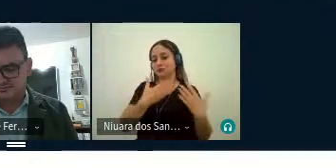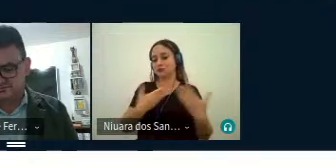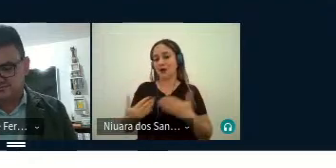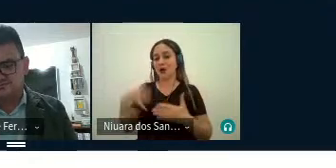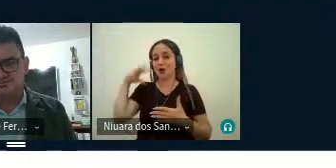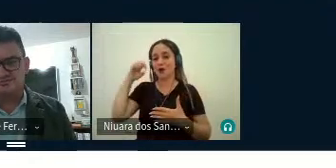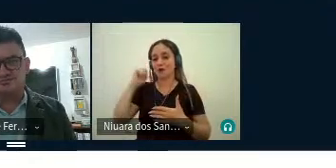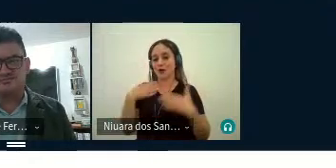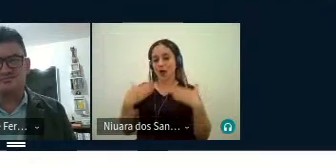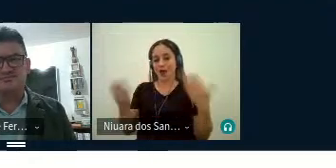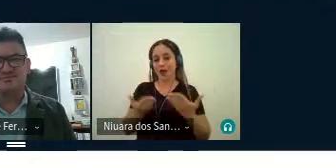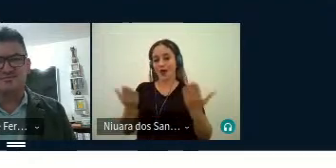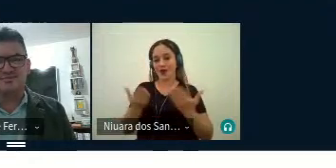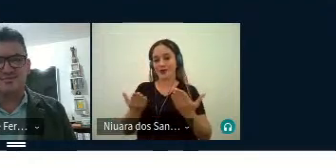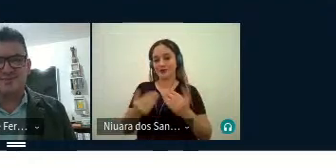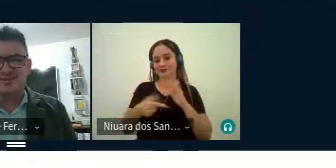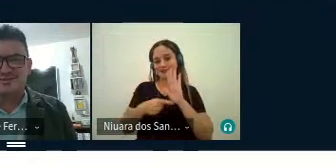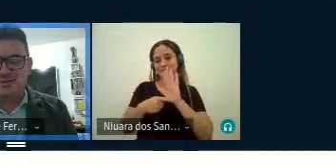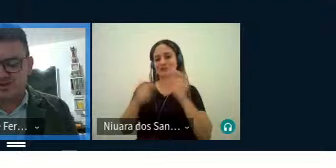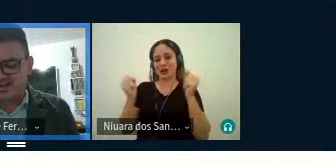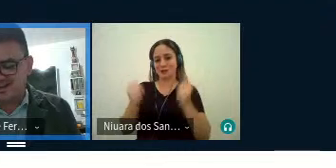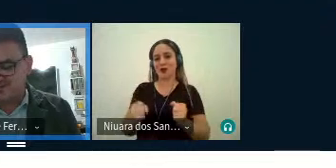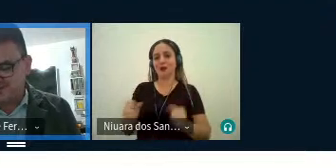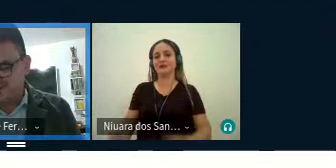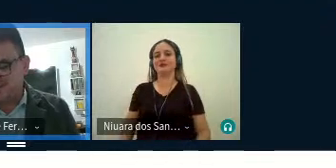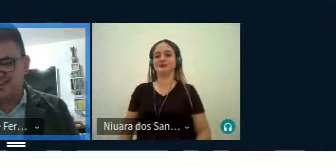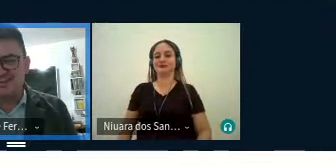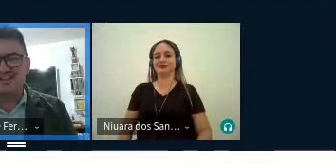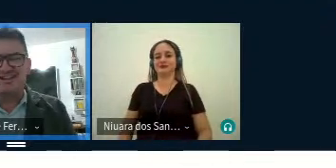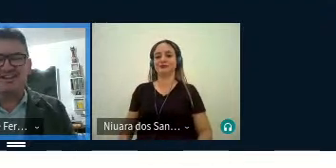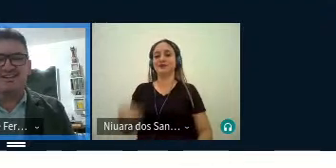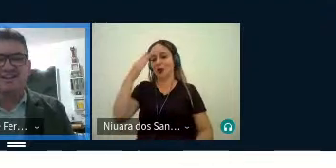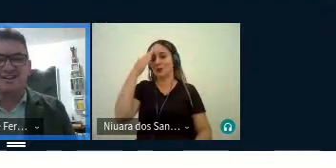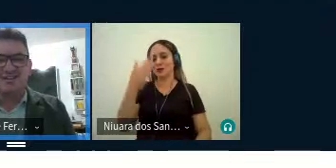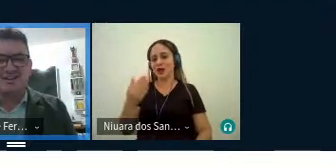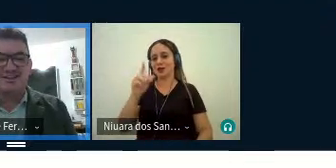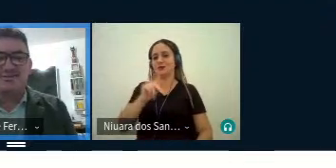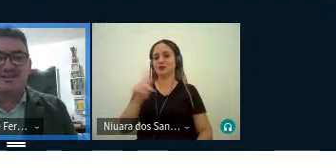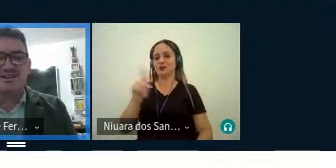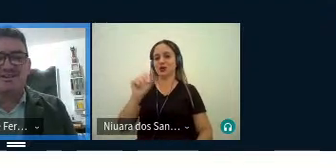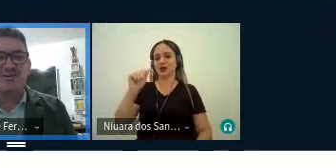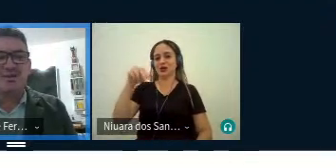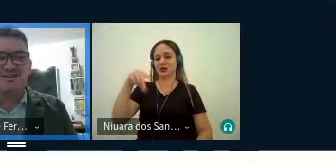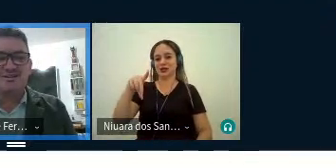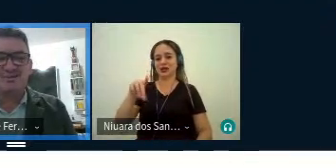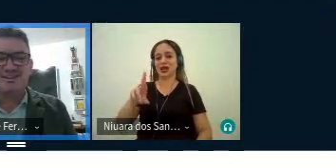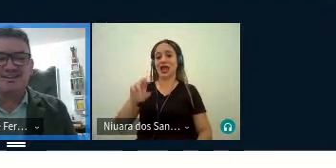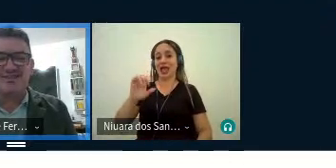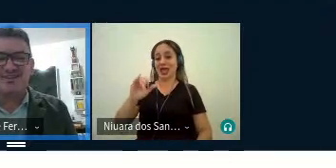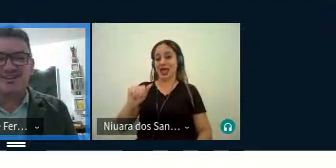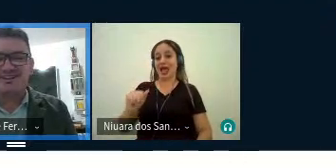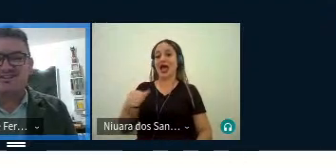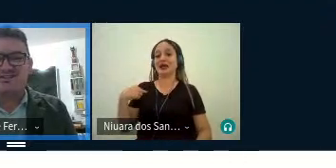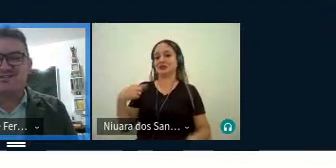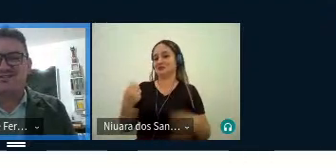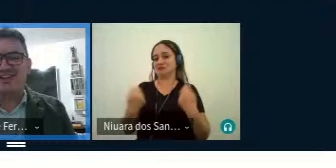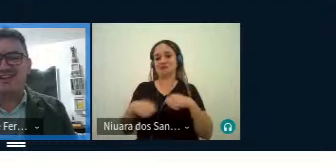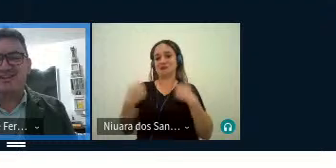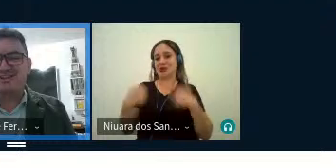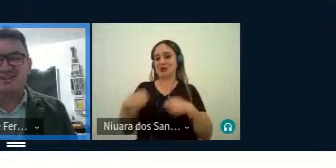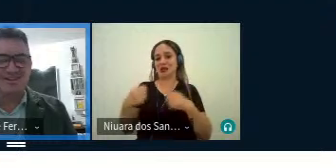ouvi-lo a partir de agora. Muito obrigado, professora Andréa. Eu agradeço a apresentação, mas não precisava